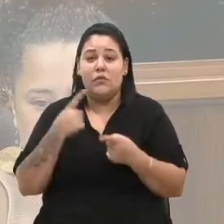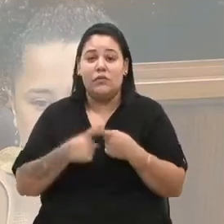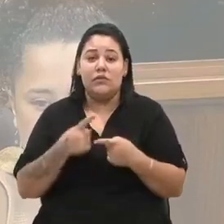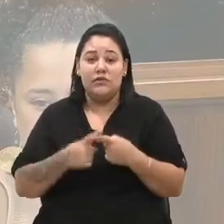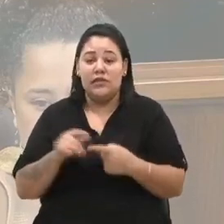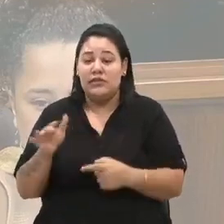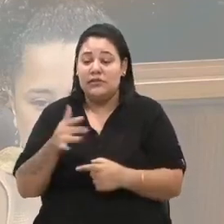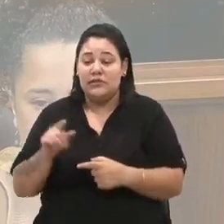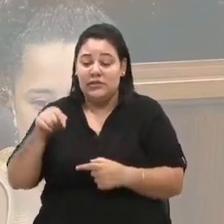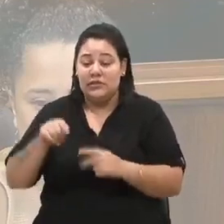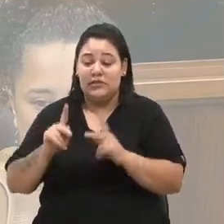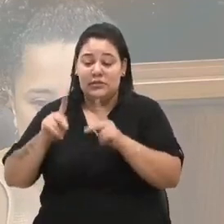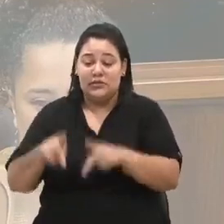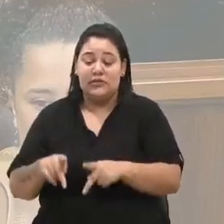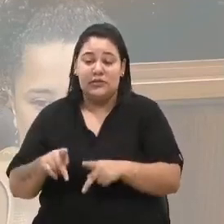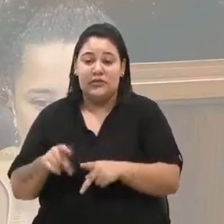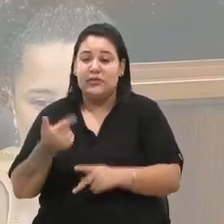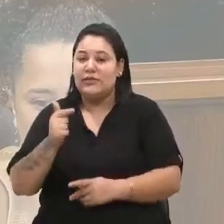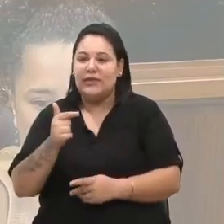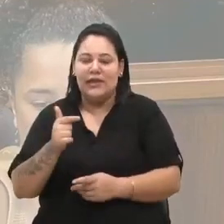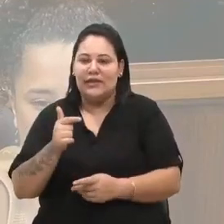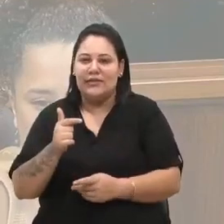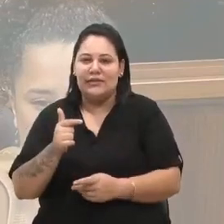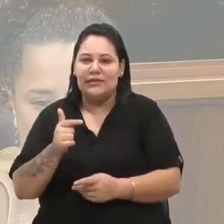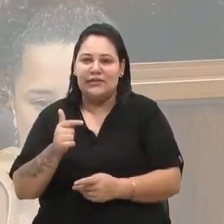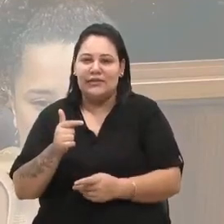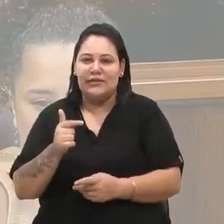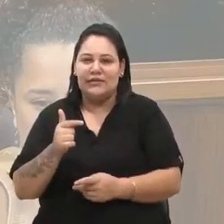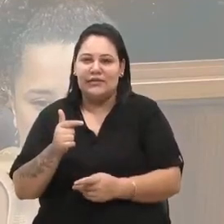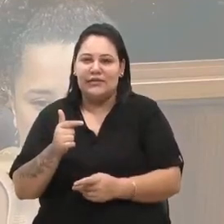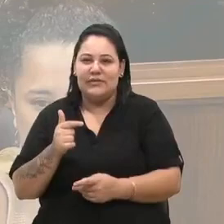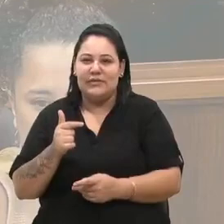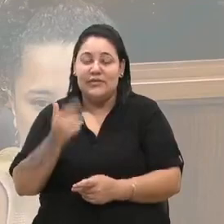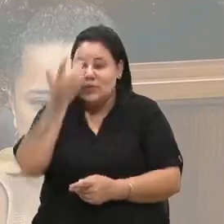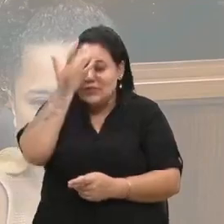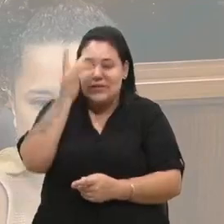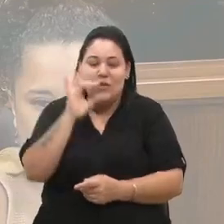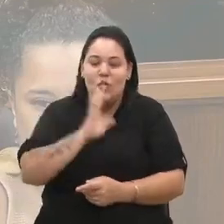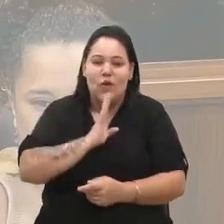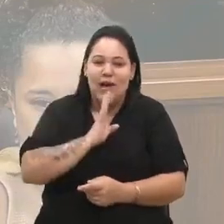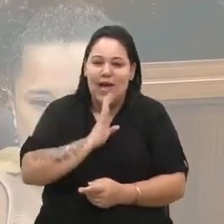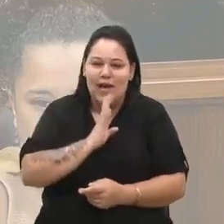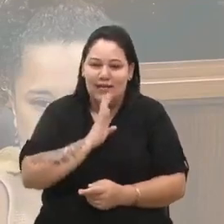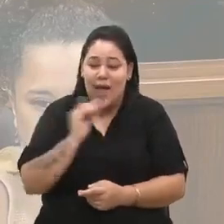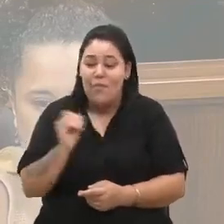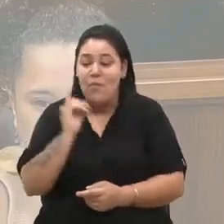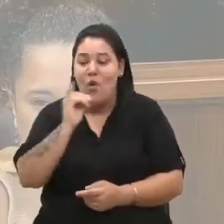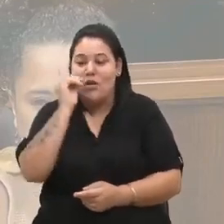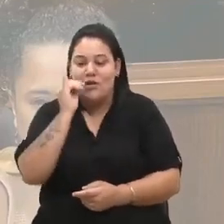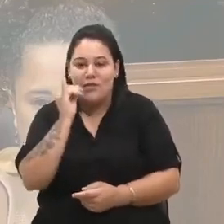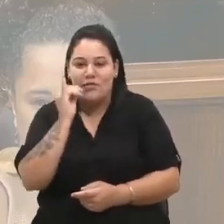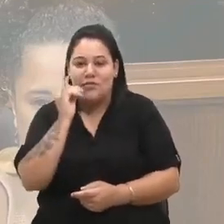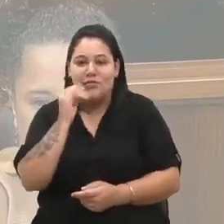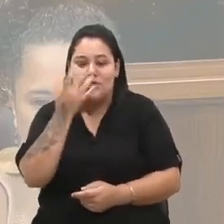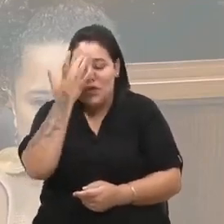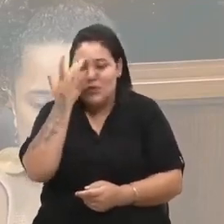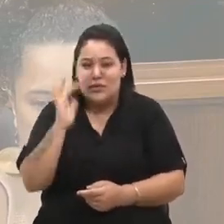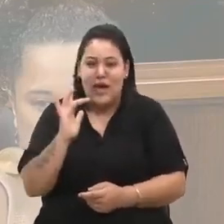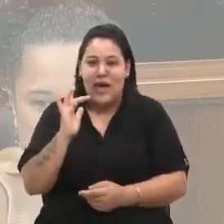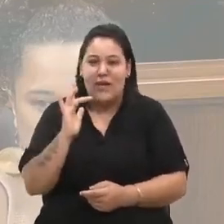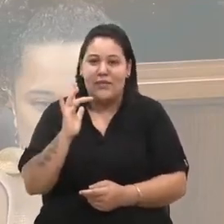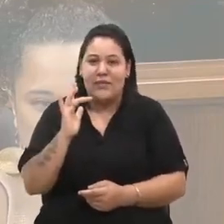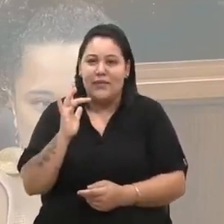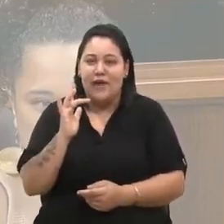muitas vezes, essas pessoas não têm a real importância e dimensão da castração, não entendem que isso não